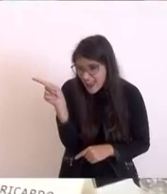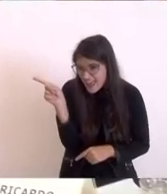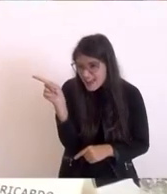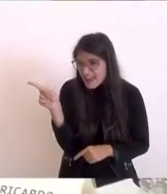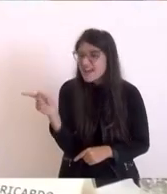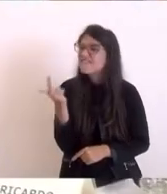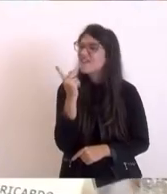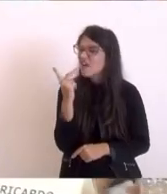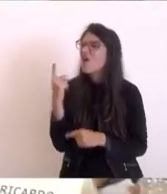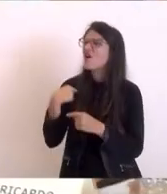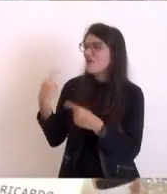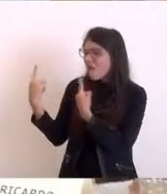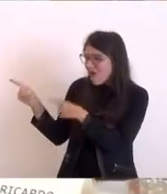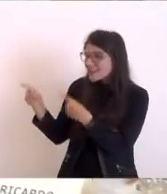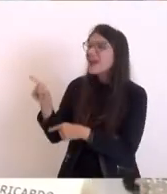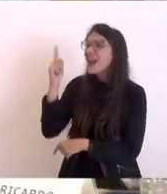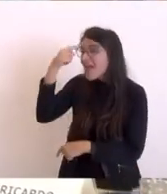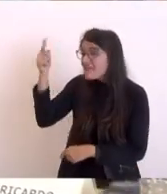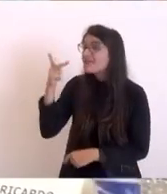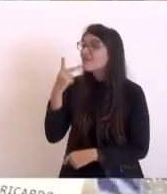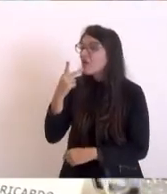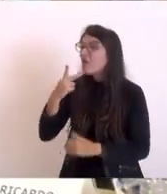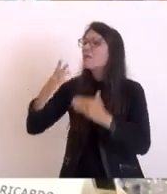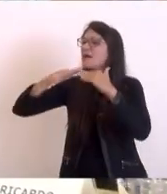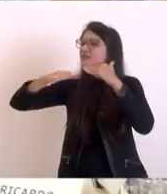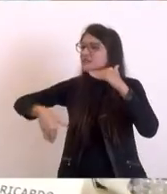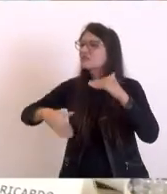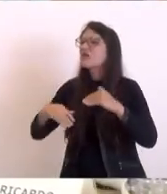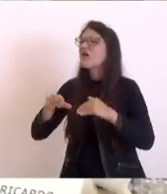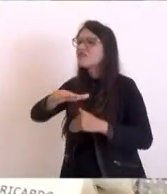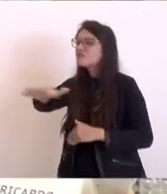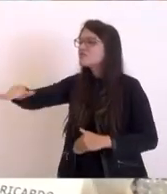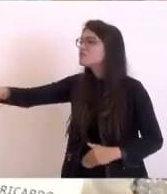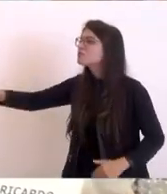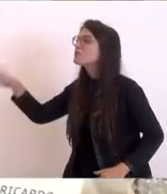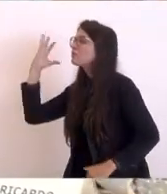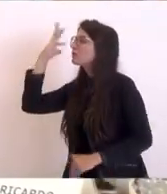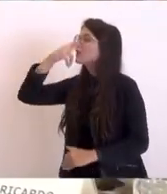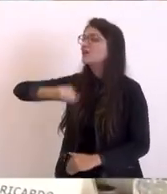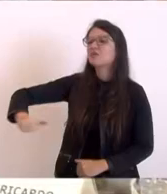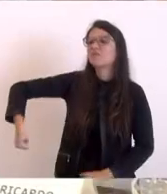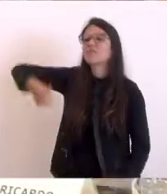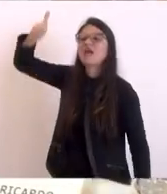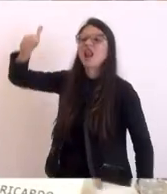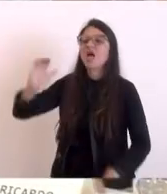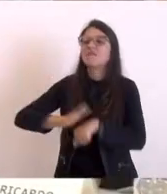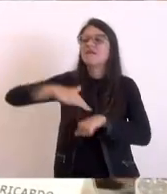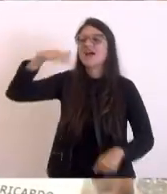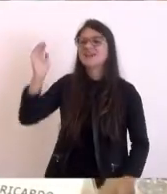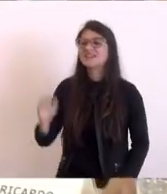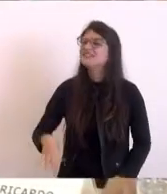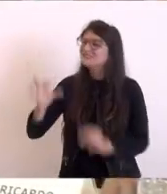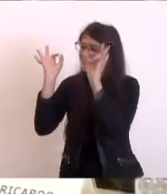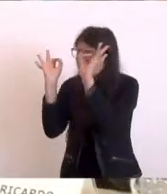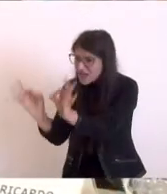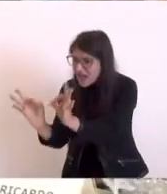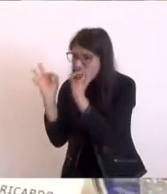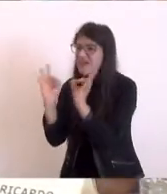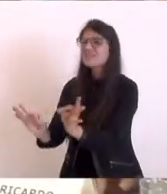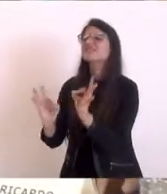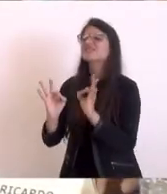margem do rei São João é mesmo aquela região ali aquele casario ali é uma coisa